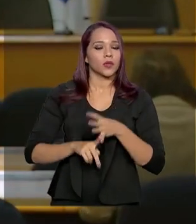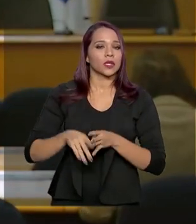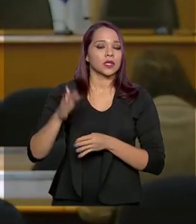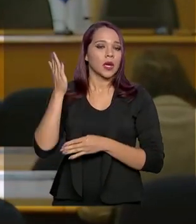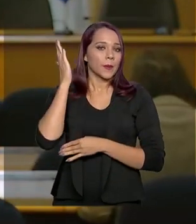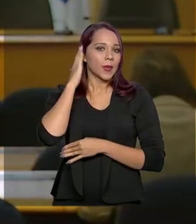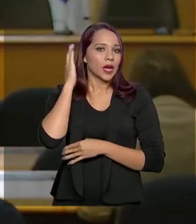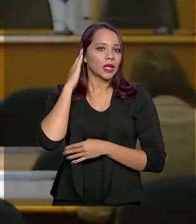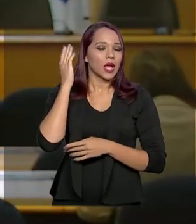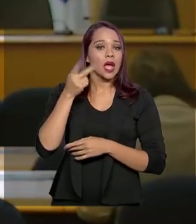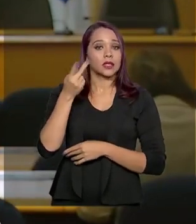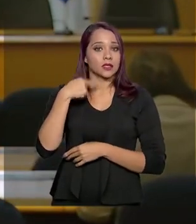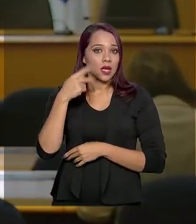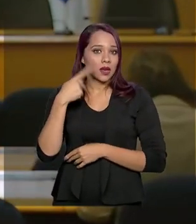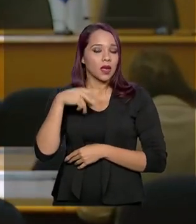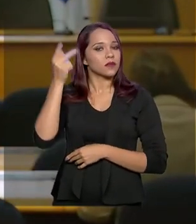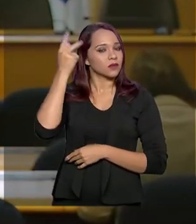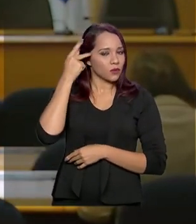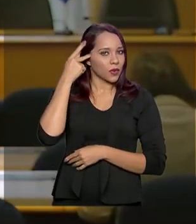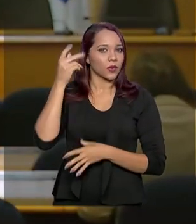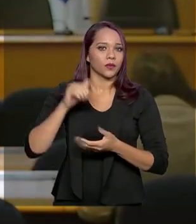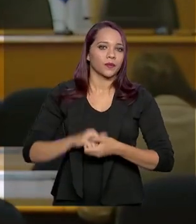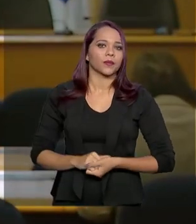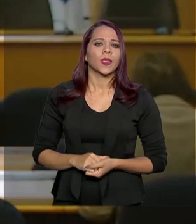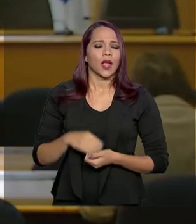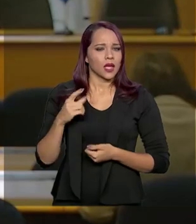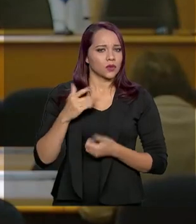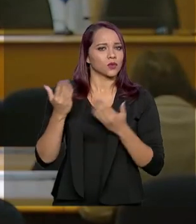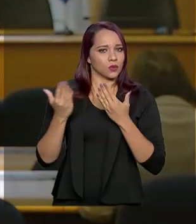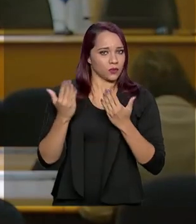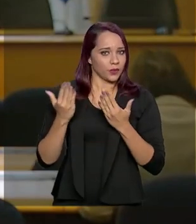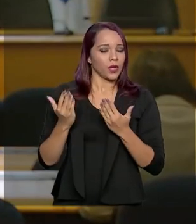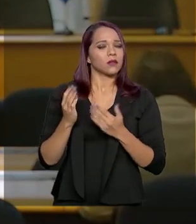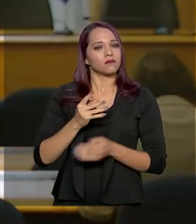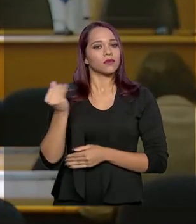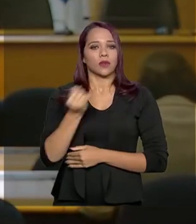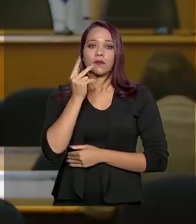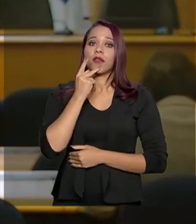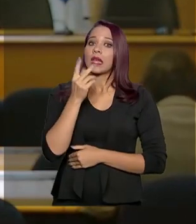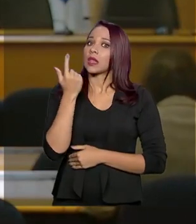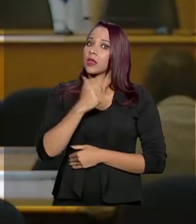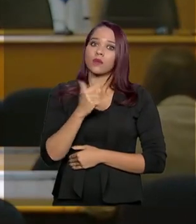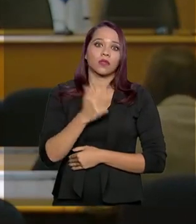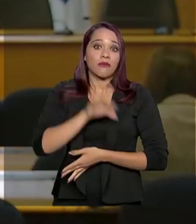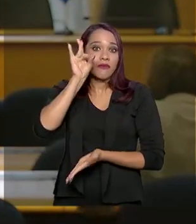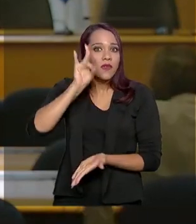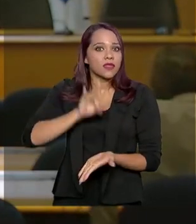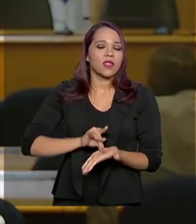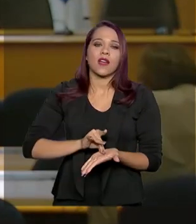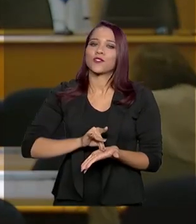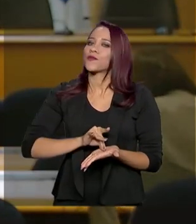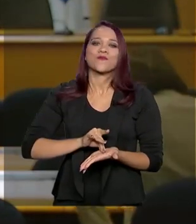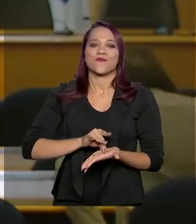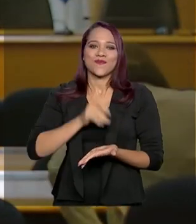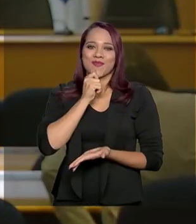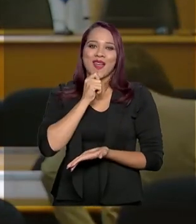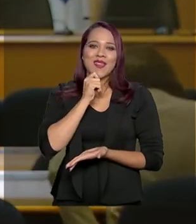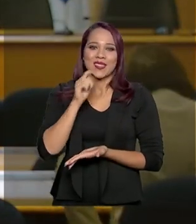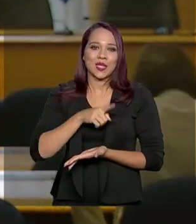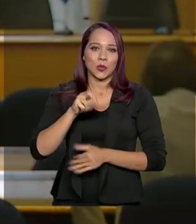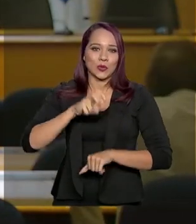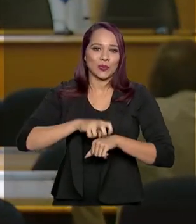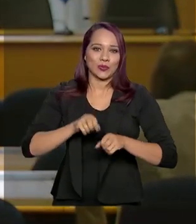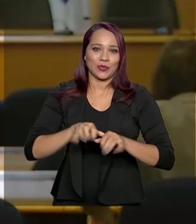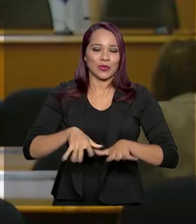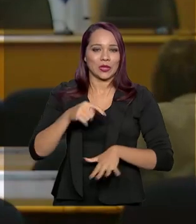Paraná e Ceará. Apesar dessas suspeitas, é importante ressaltar que não há casos confirmados para coronavírus no Brasil.